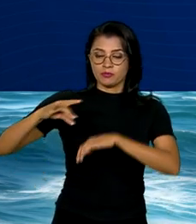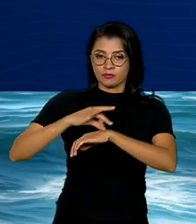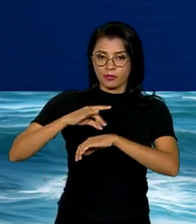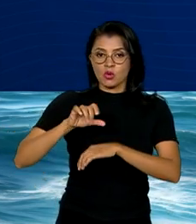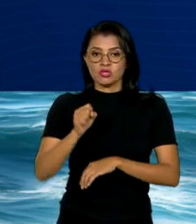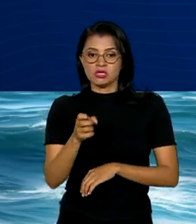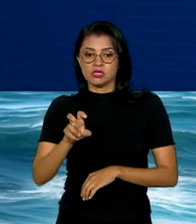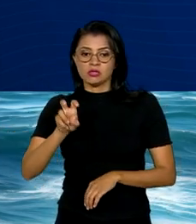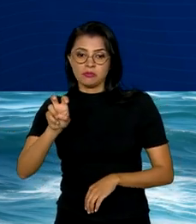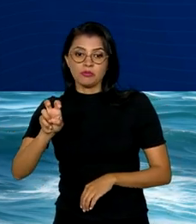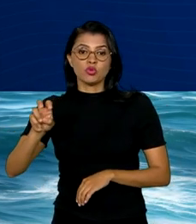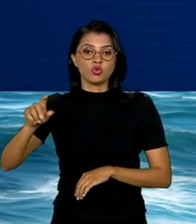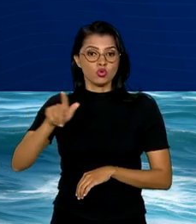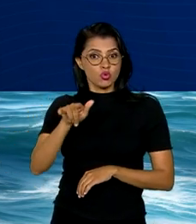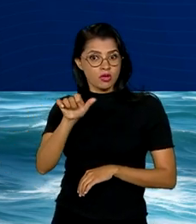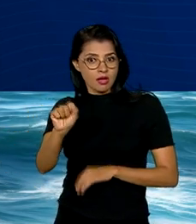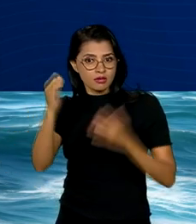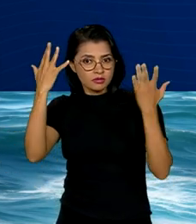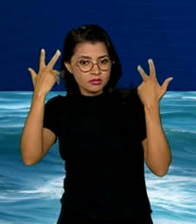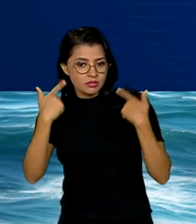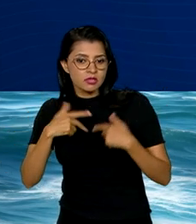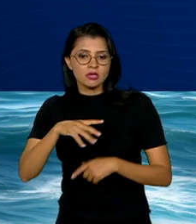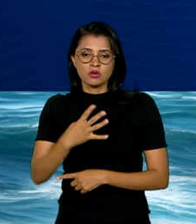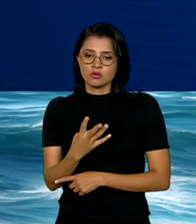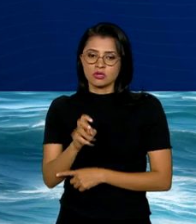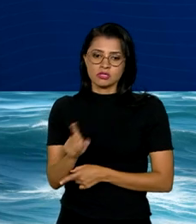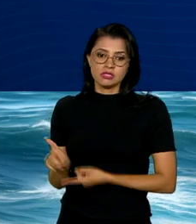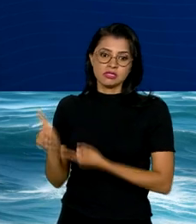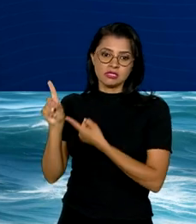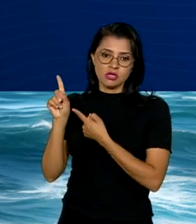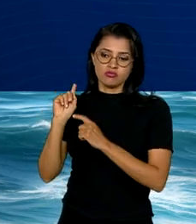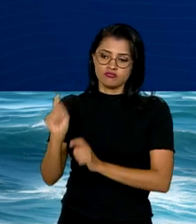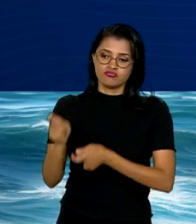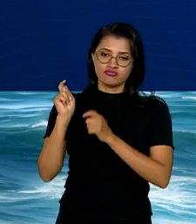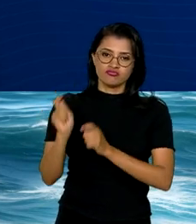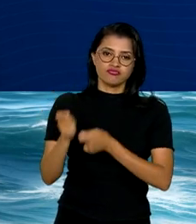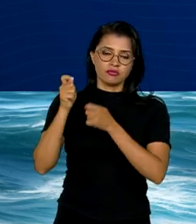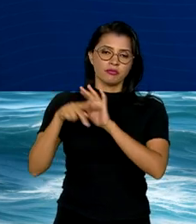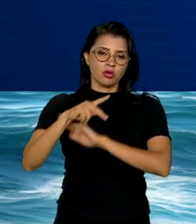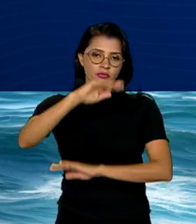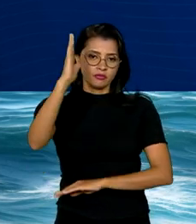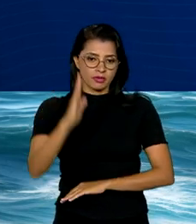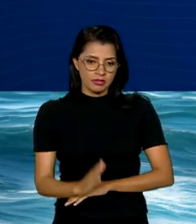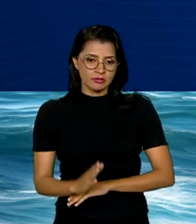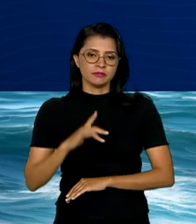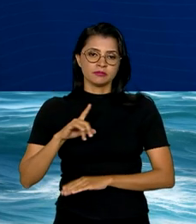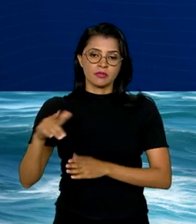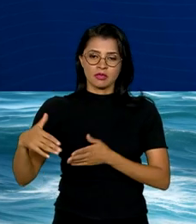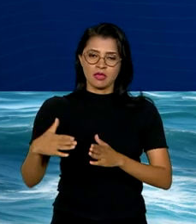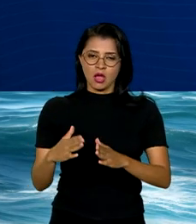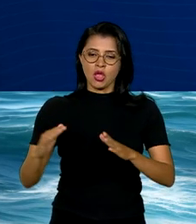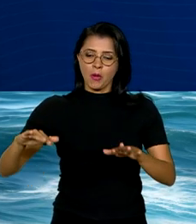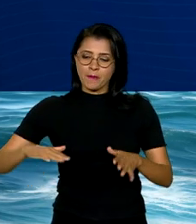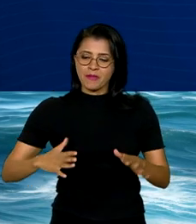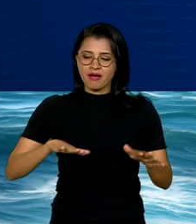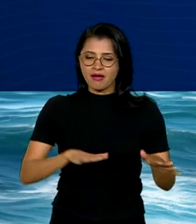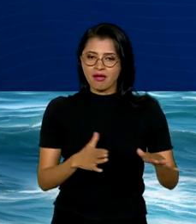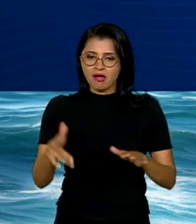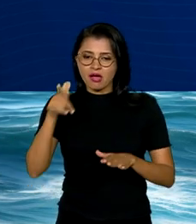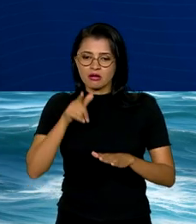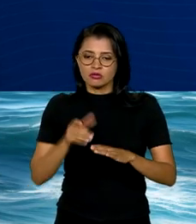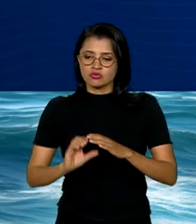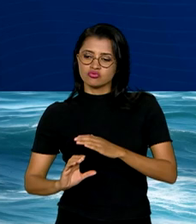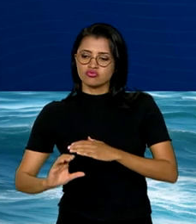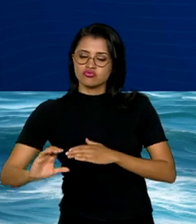% do gás natural e 45% do pescado produzido no país. Pelas rotas marítimas, são escoados